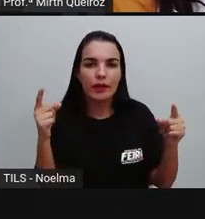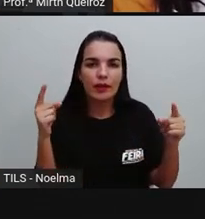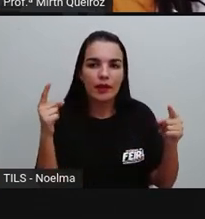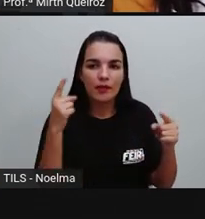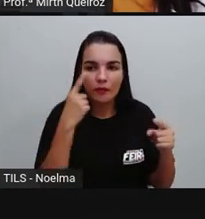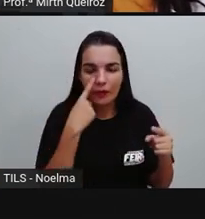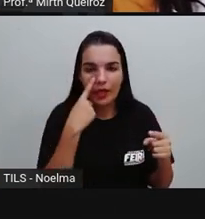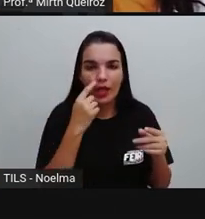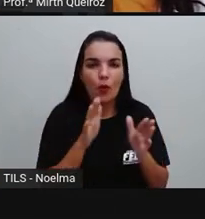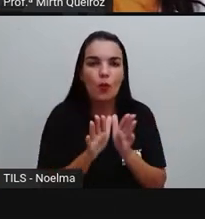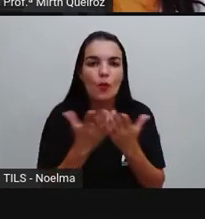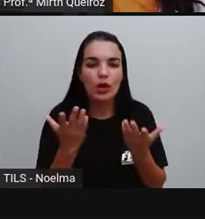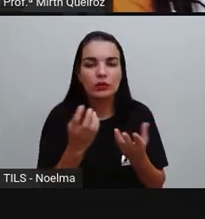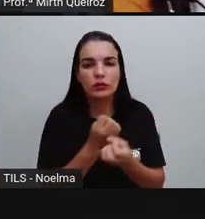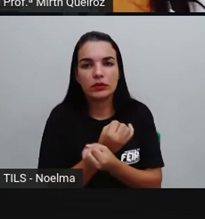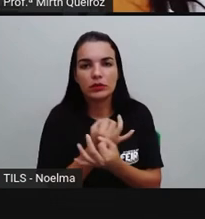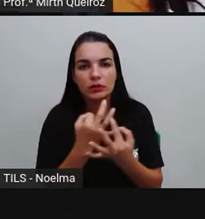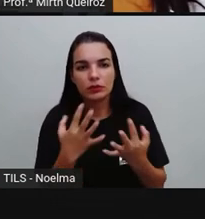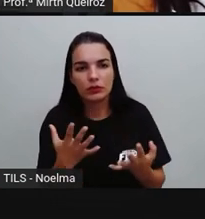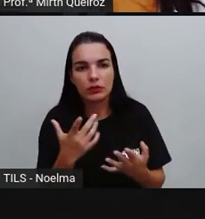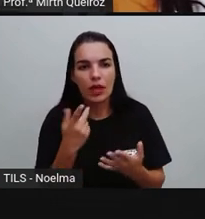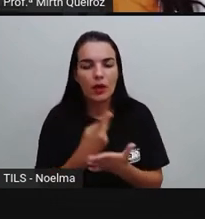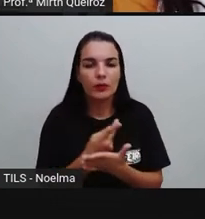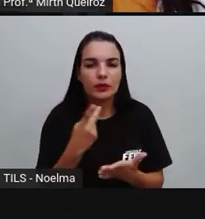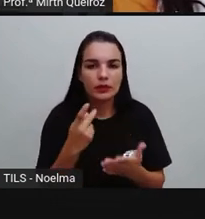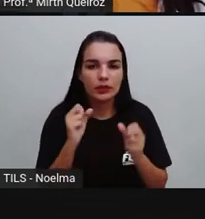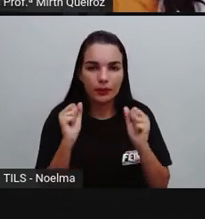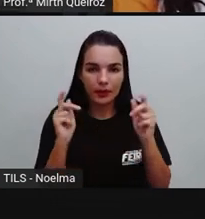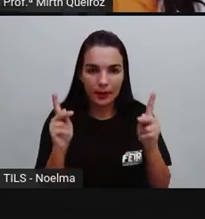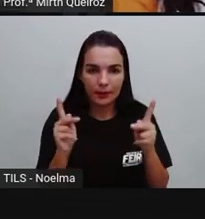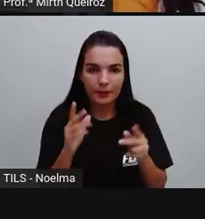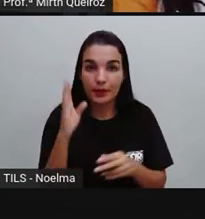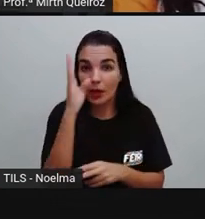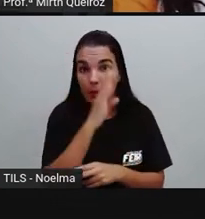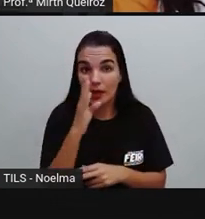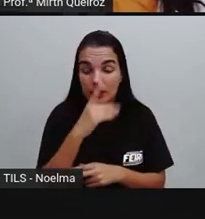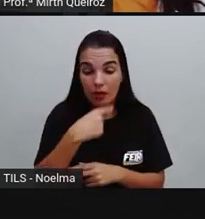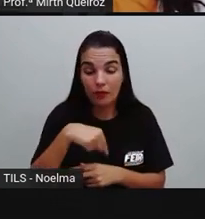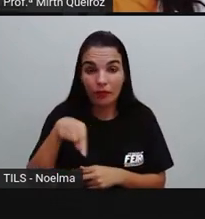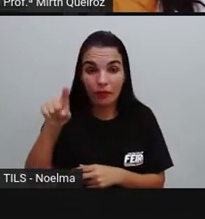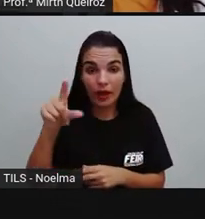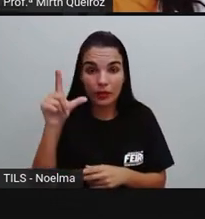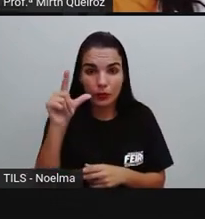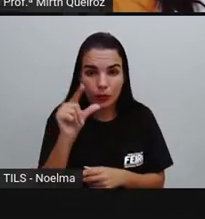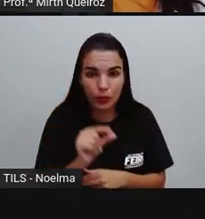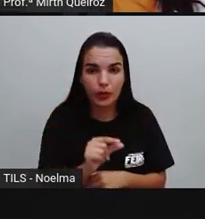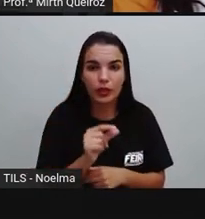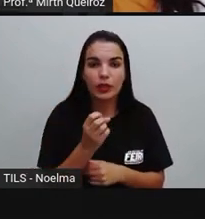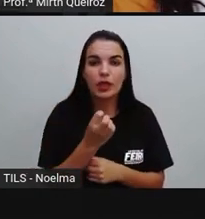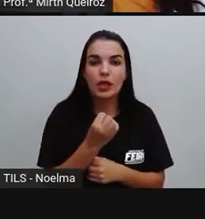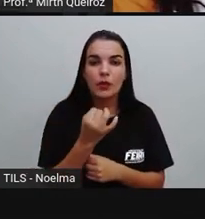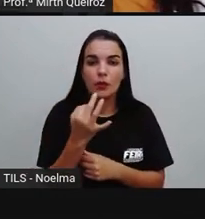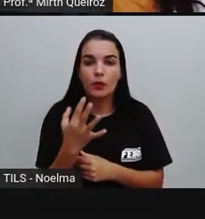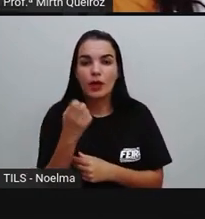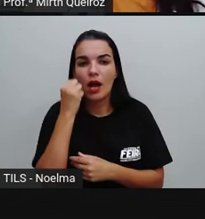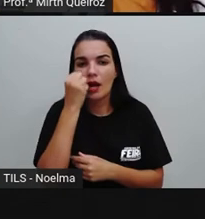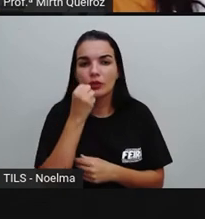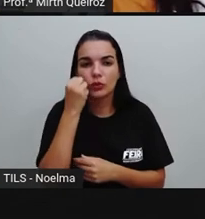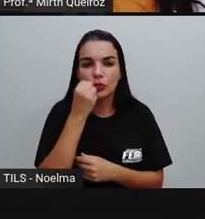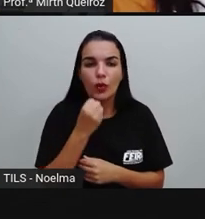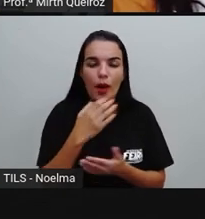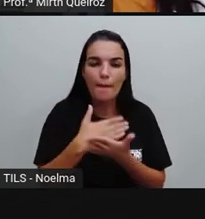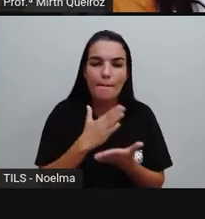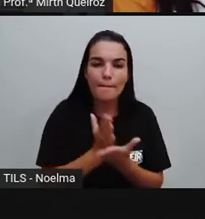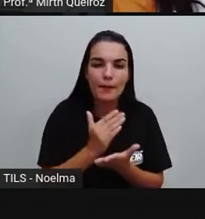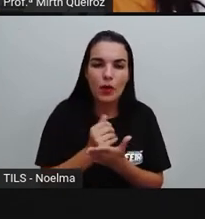quando o fato aconteceu ou irá acontecer, certo? O Brasil irá diminuir a quantidade de açúcar em bolos, biscoitos